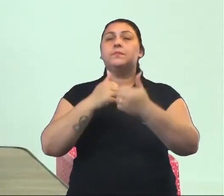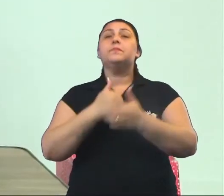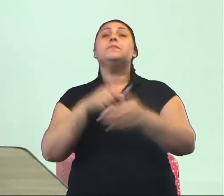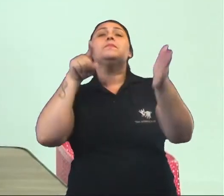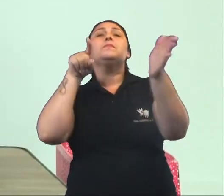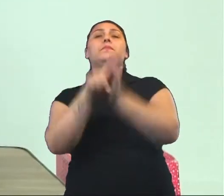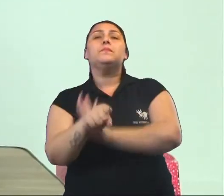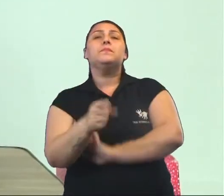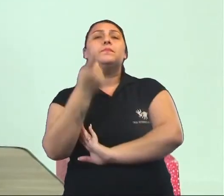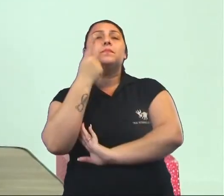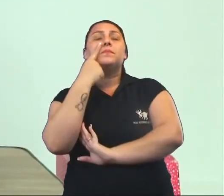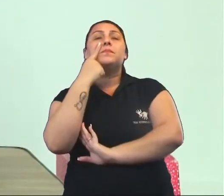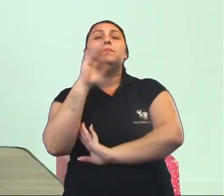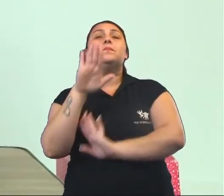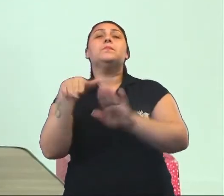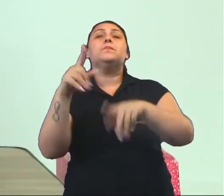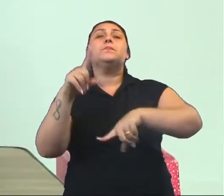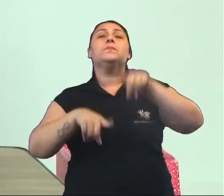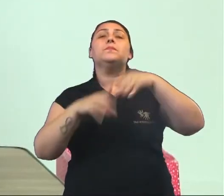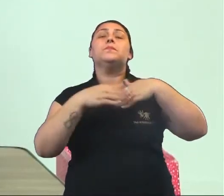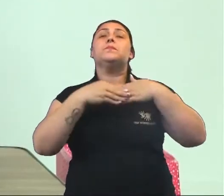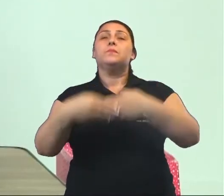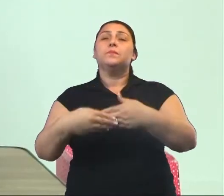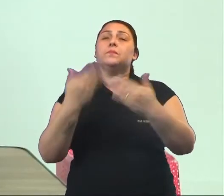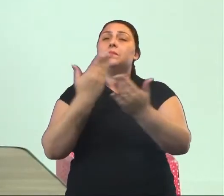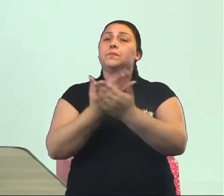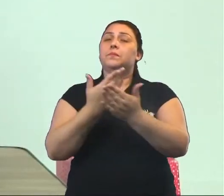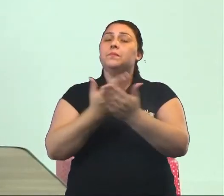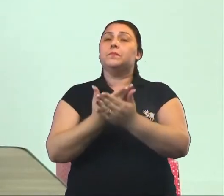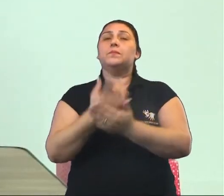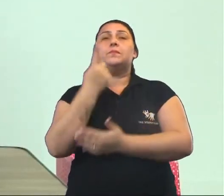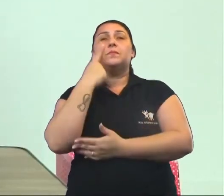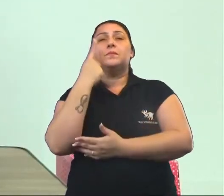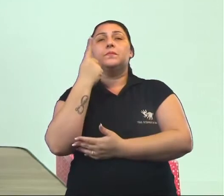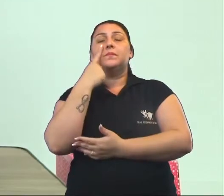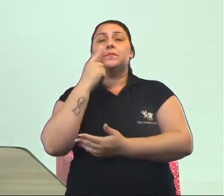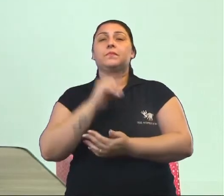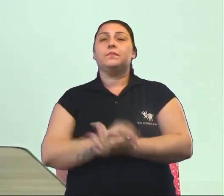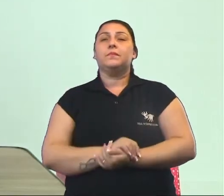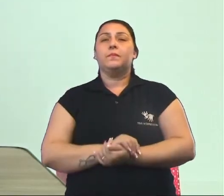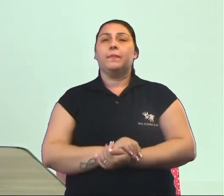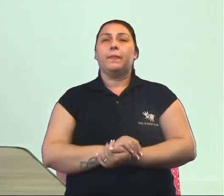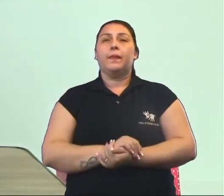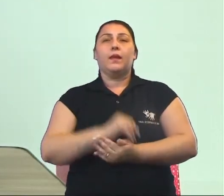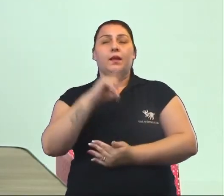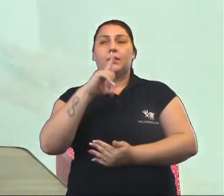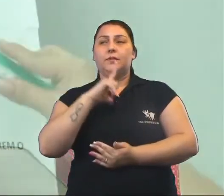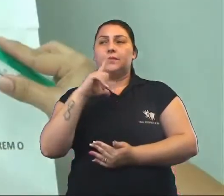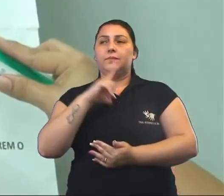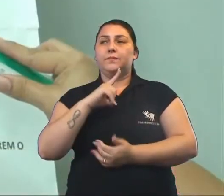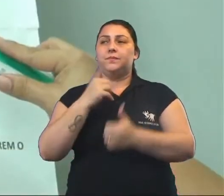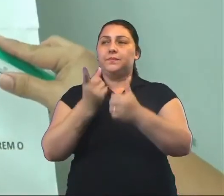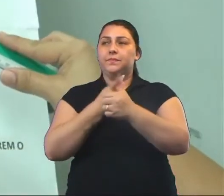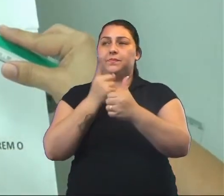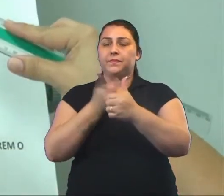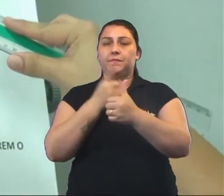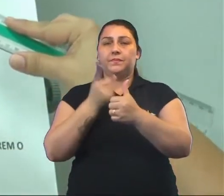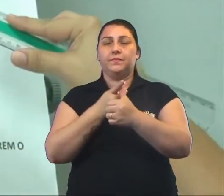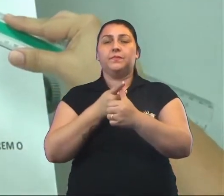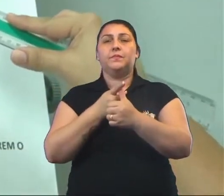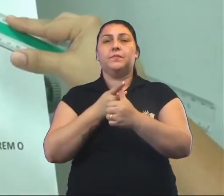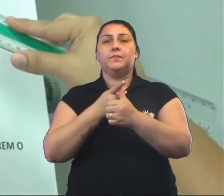Essa foi a pergunta. Vamos ver quais objetos eu trouxe para a nossa aula, então? Vamos ver de um por um. Olhem só. Temos aqui o primeiro objeto,